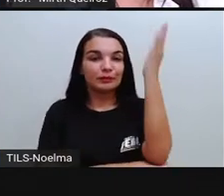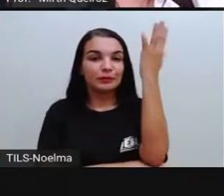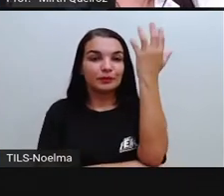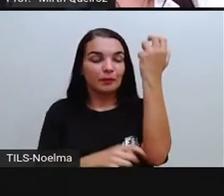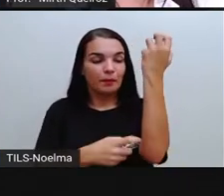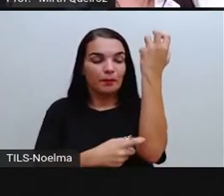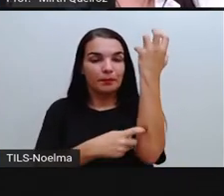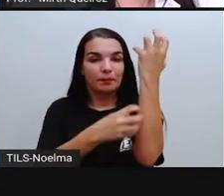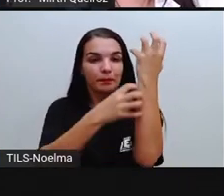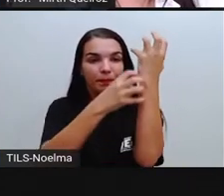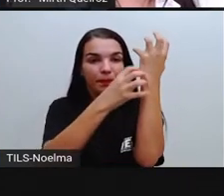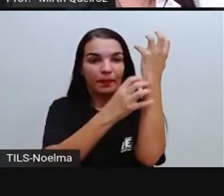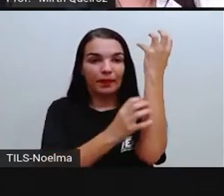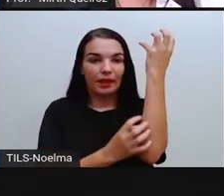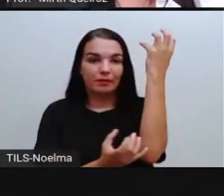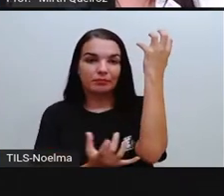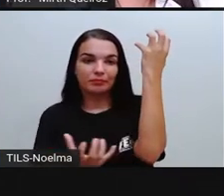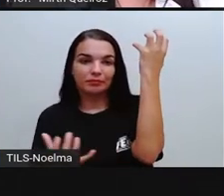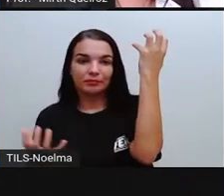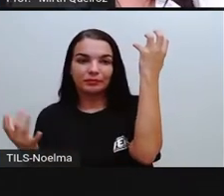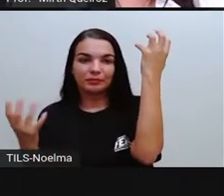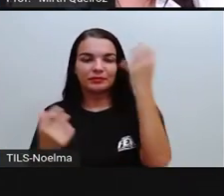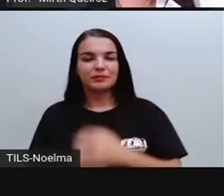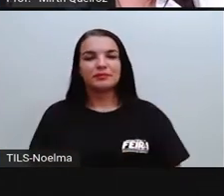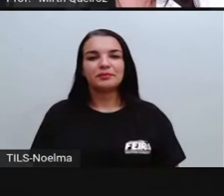Dos cactos, né? Nessa imagem.